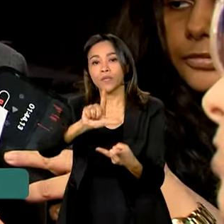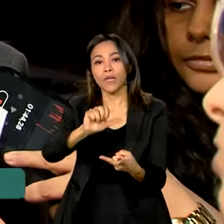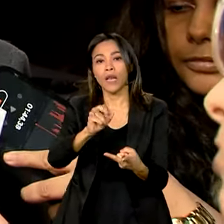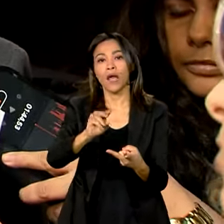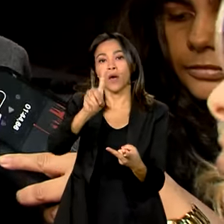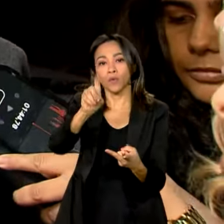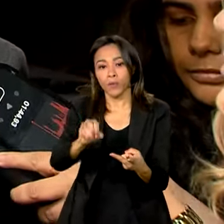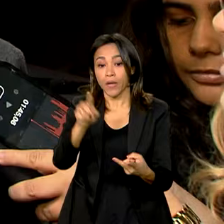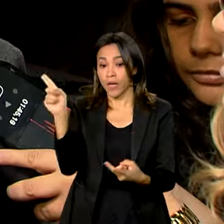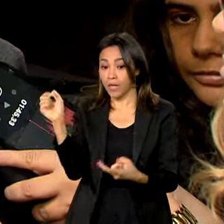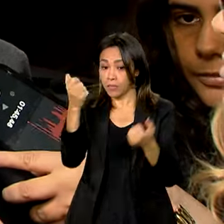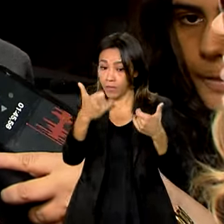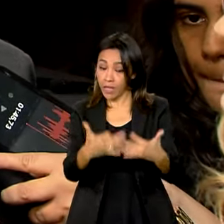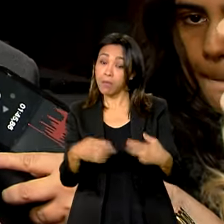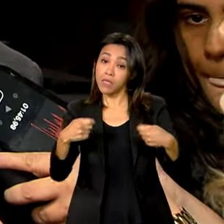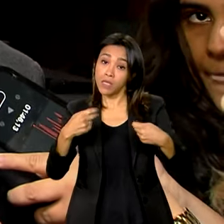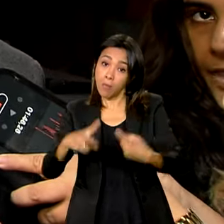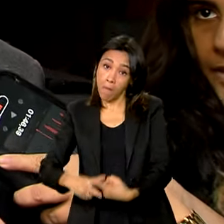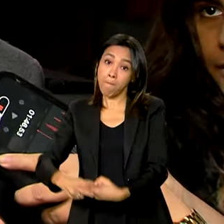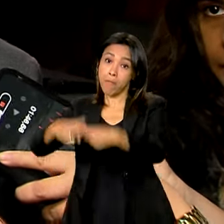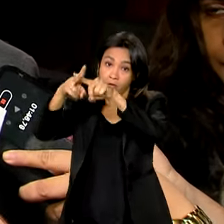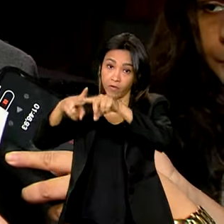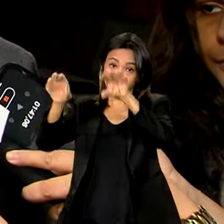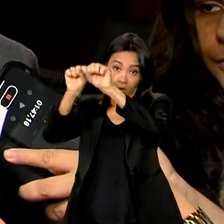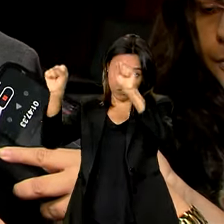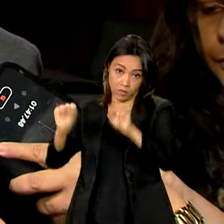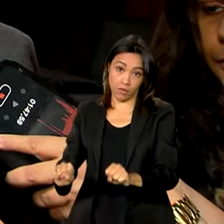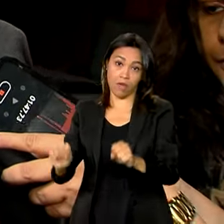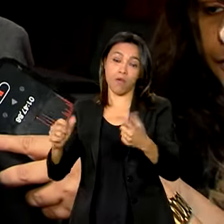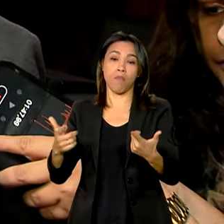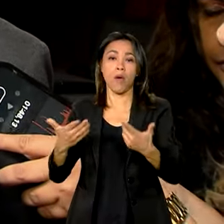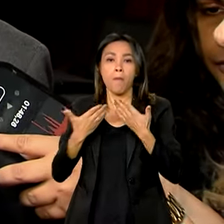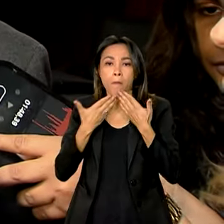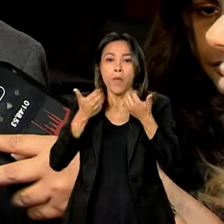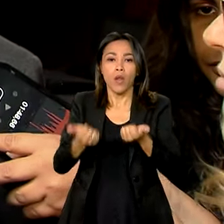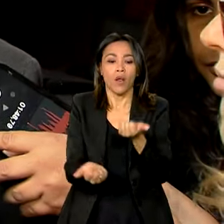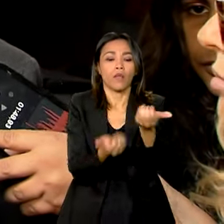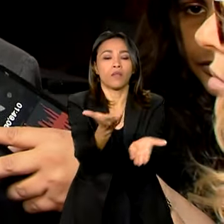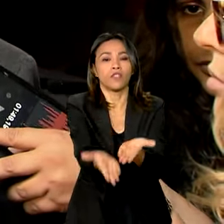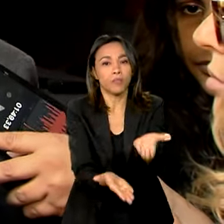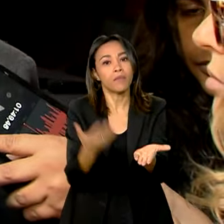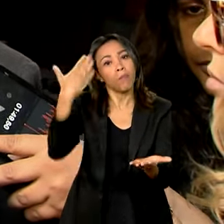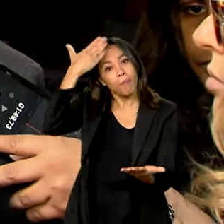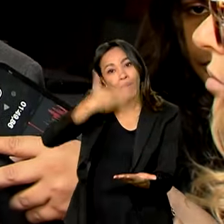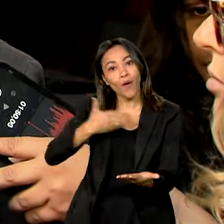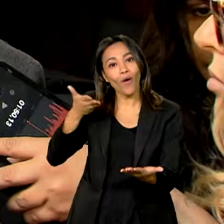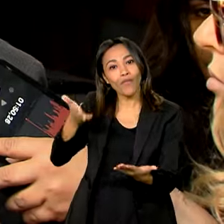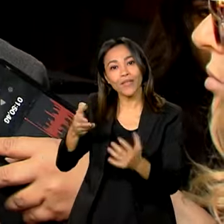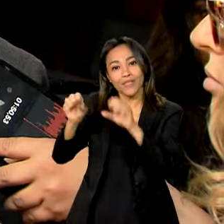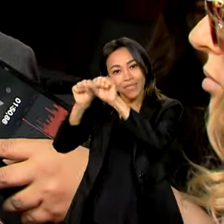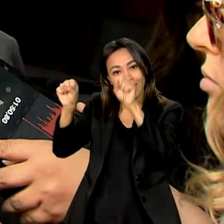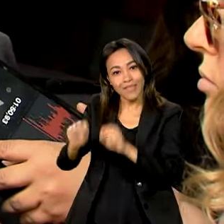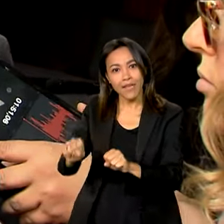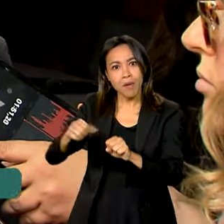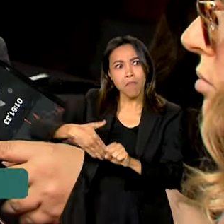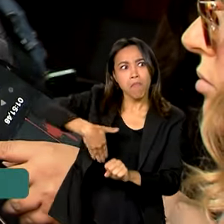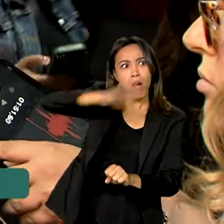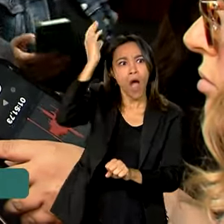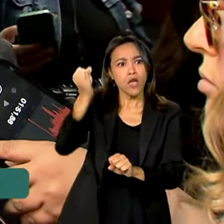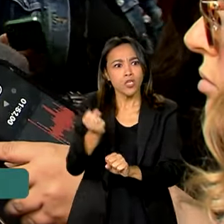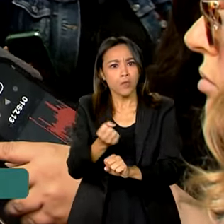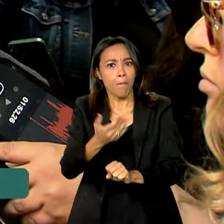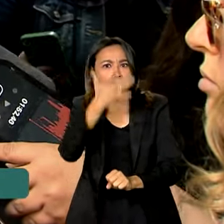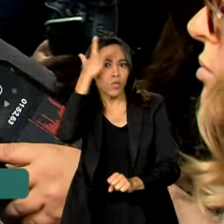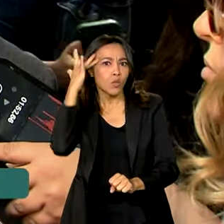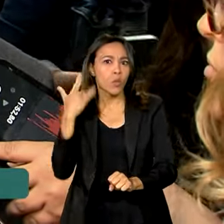plataforma. Nós temos que aperfeiçoar nossos serviços. O ateste médio é uma prova disso, que nós estamos conseguindo atender mais gente